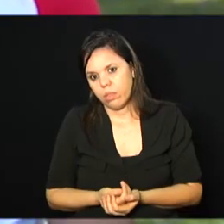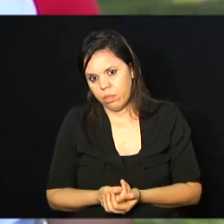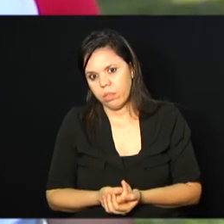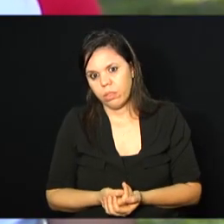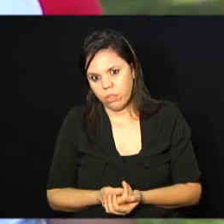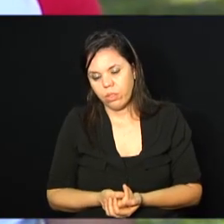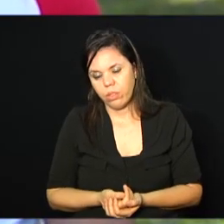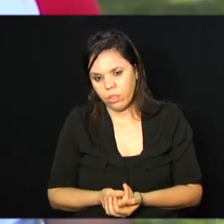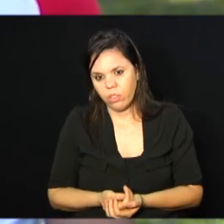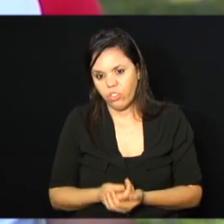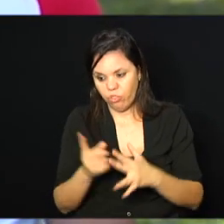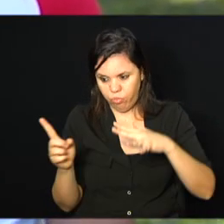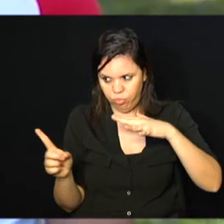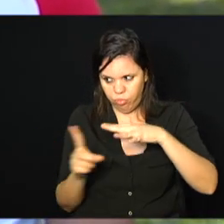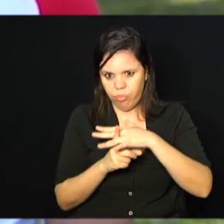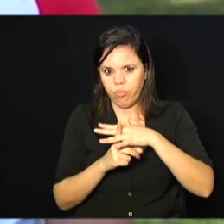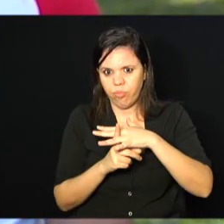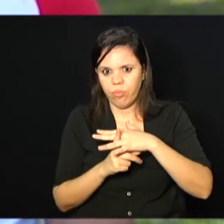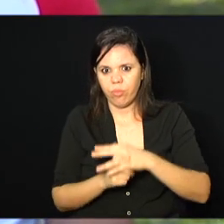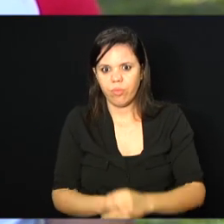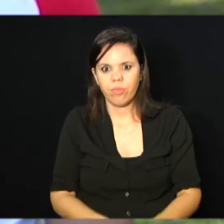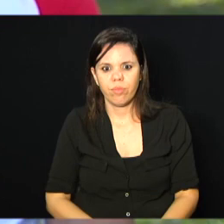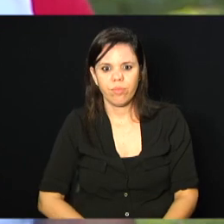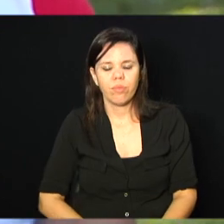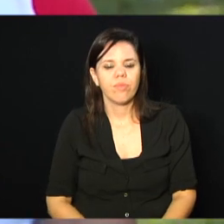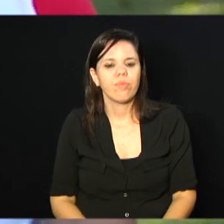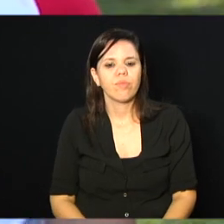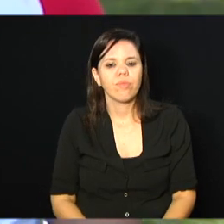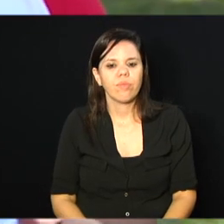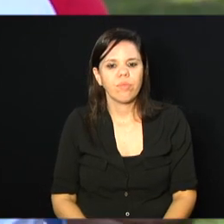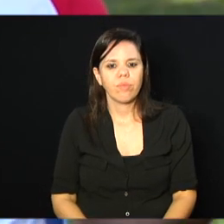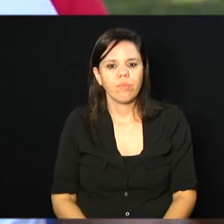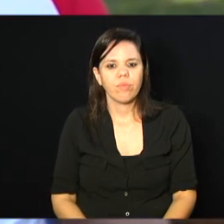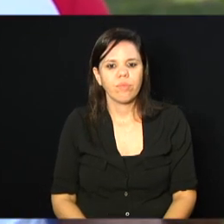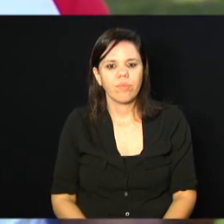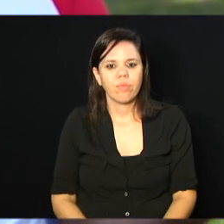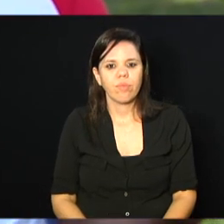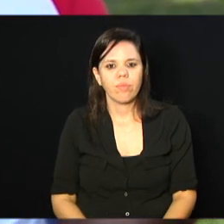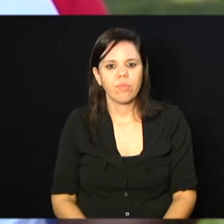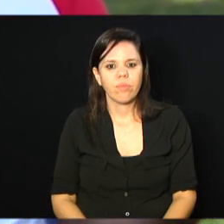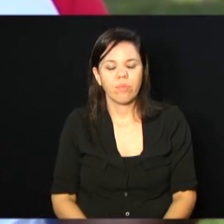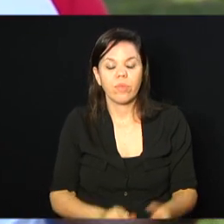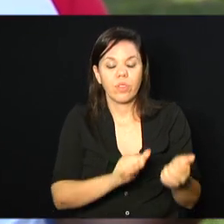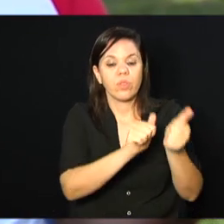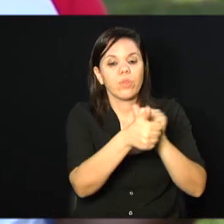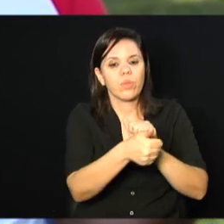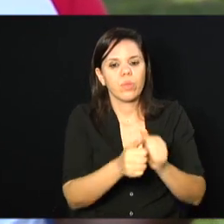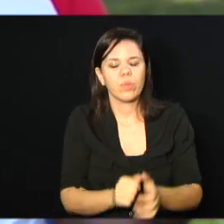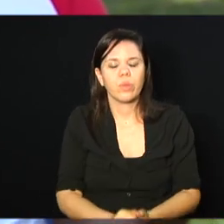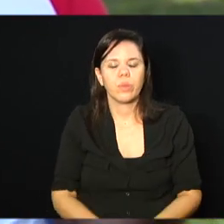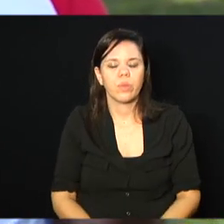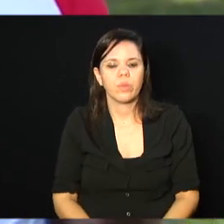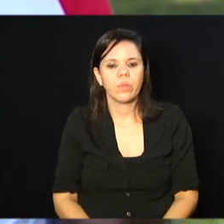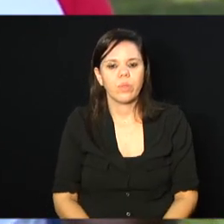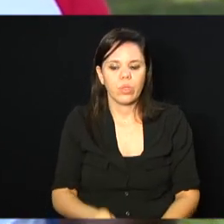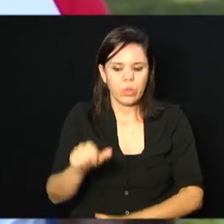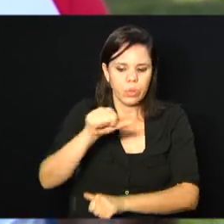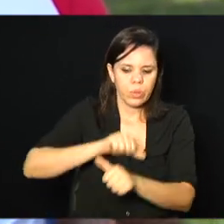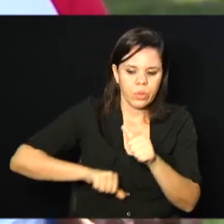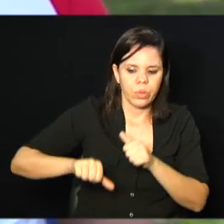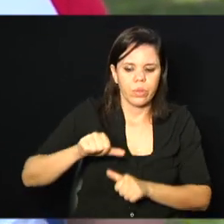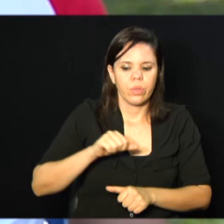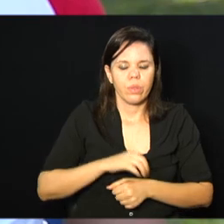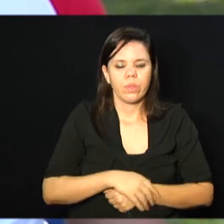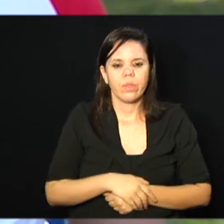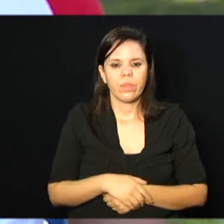Sim, sim. O que o esporte transforma é